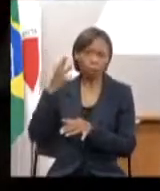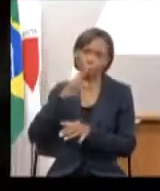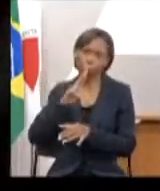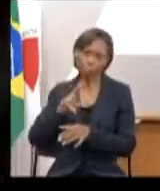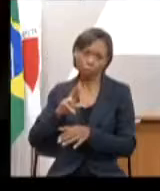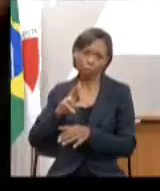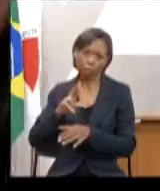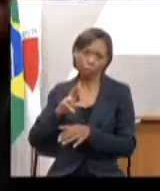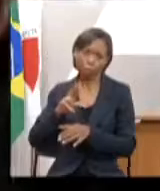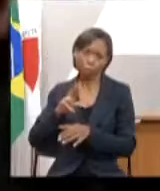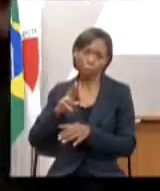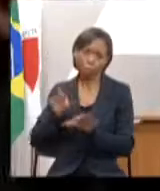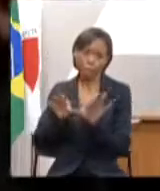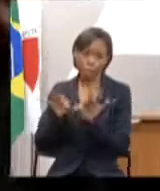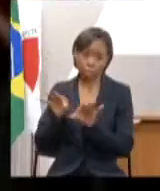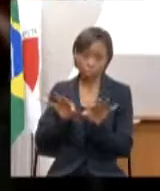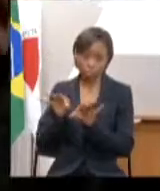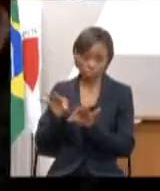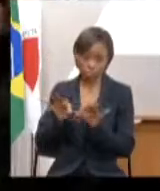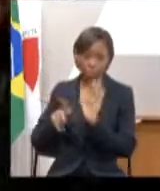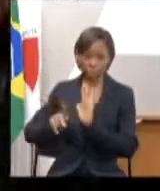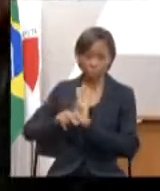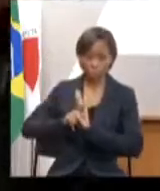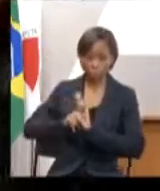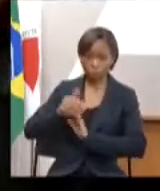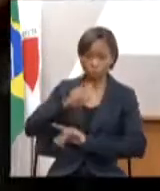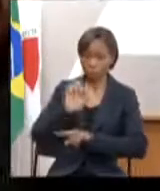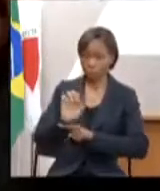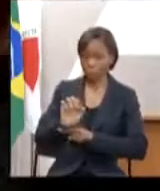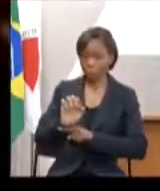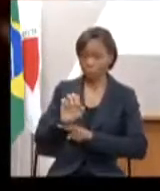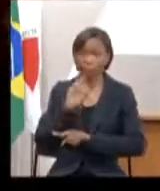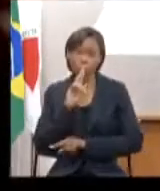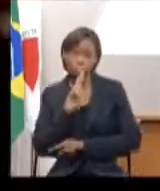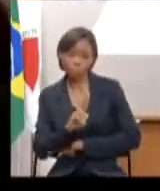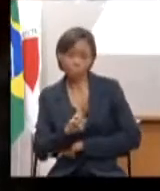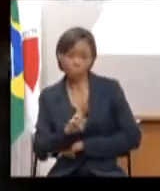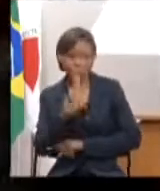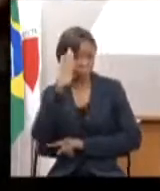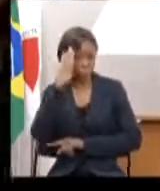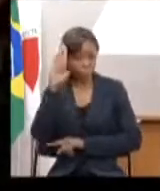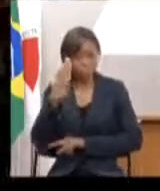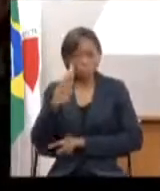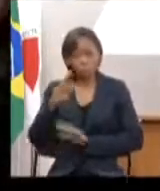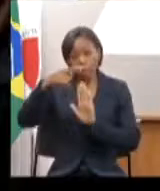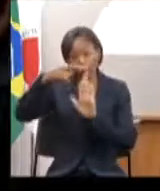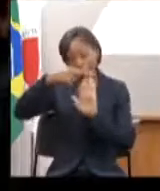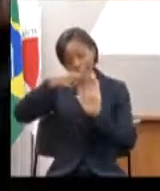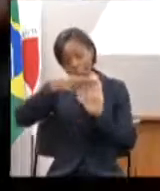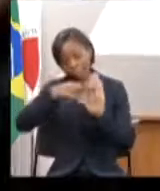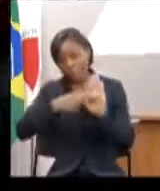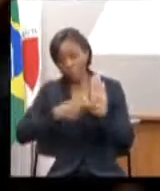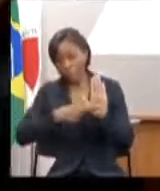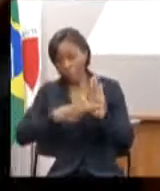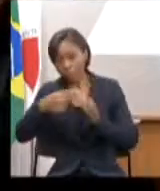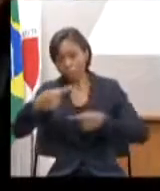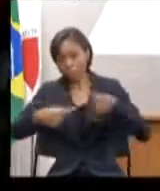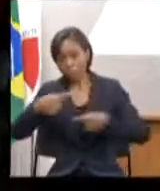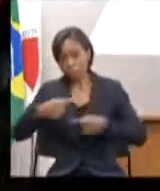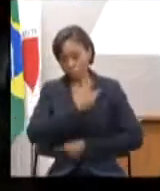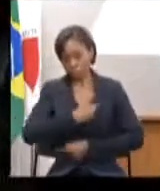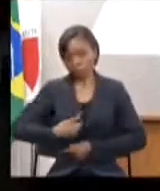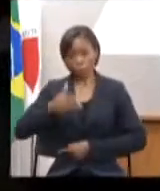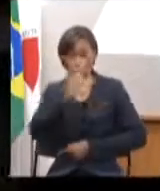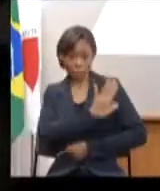ele é esse é resultado principal ele dá diretrizes digamos assim de políticas públicas em geral